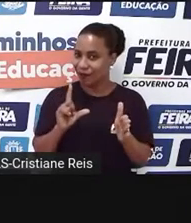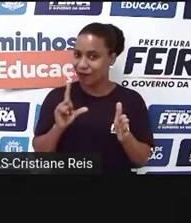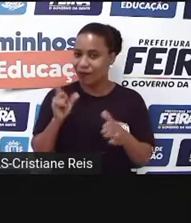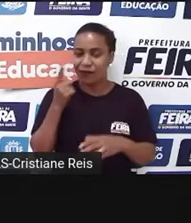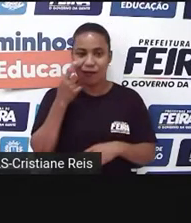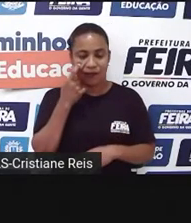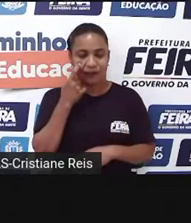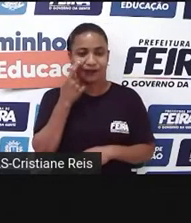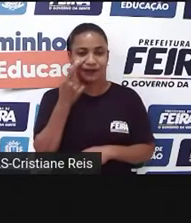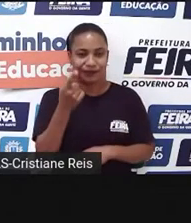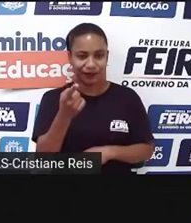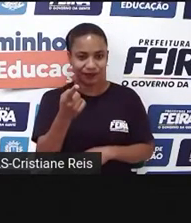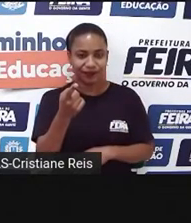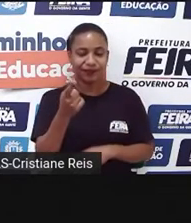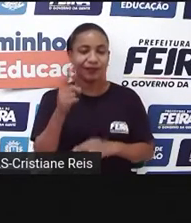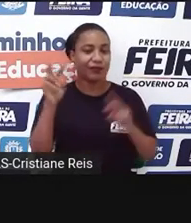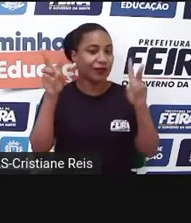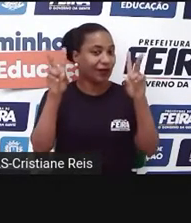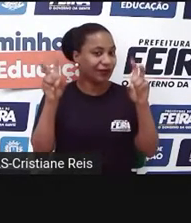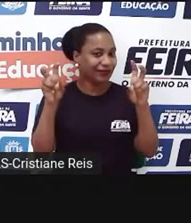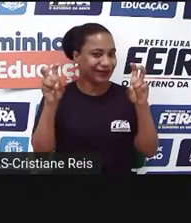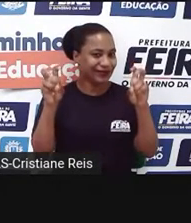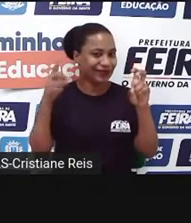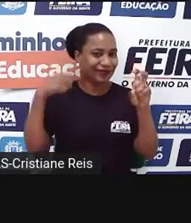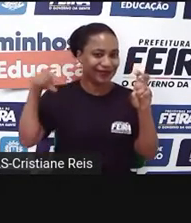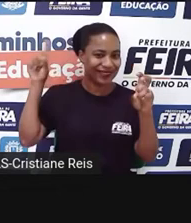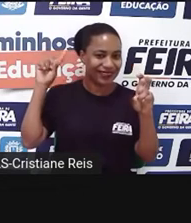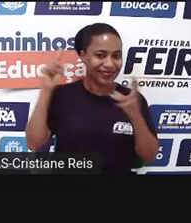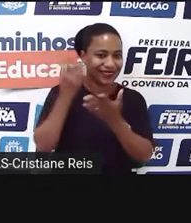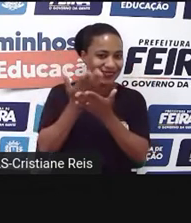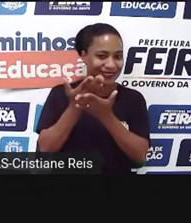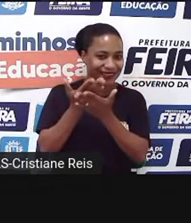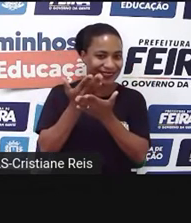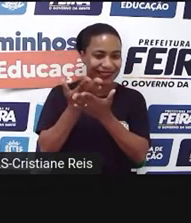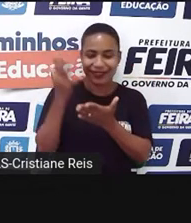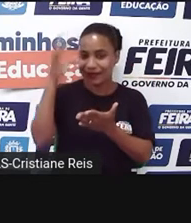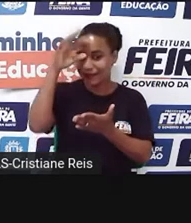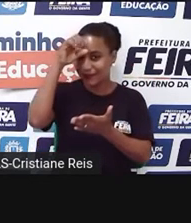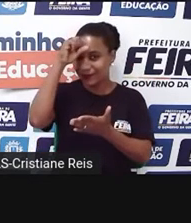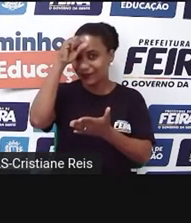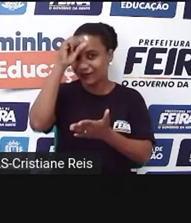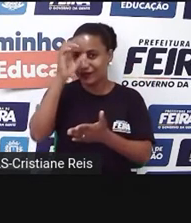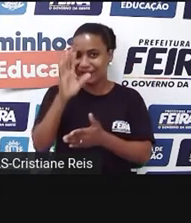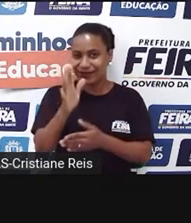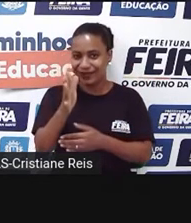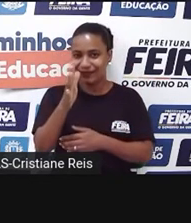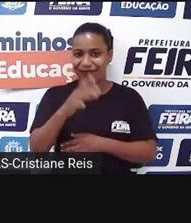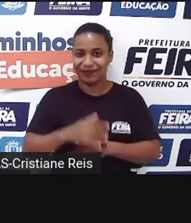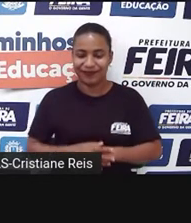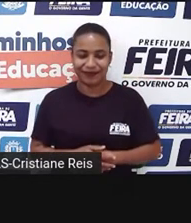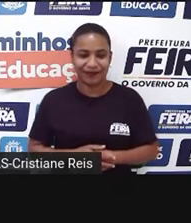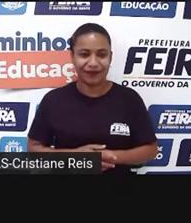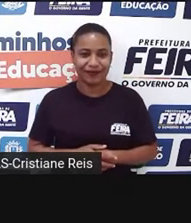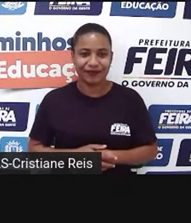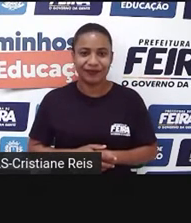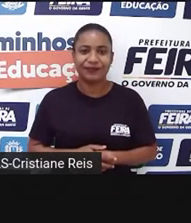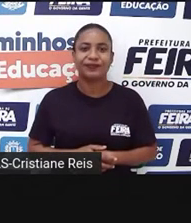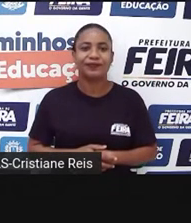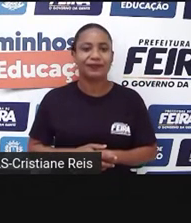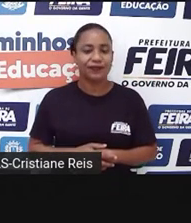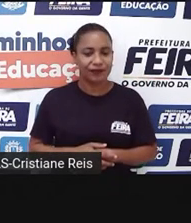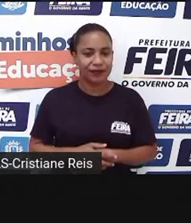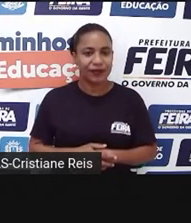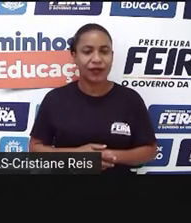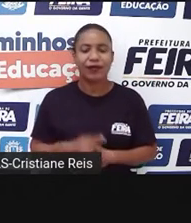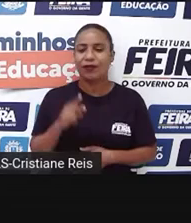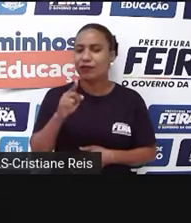olha, vejam aqui que eu trago um assunto que nós já estudamos anteriormente. What have you learned? O que que você aprendeu